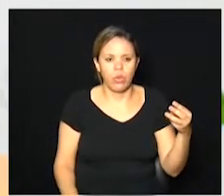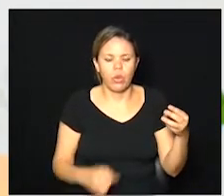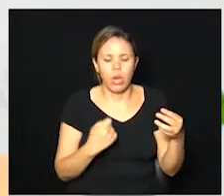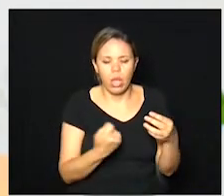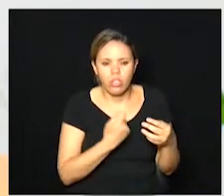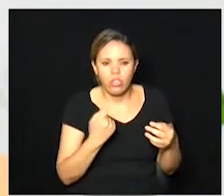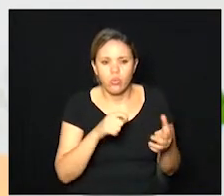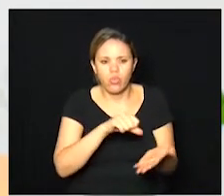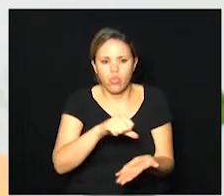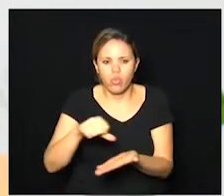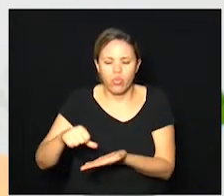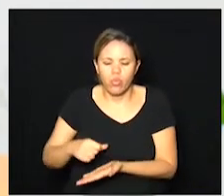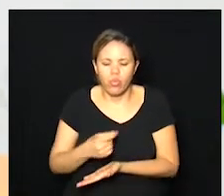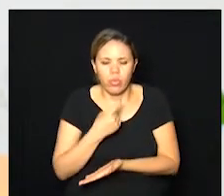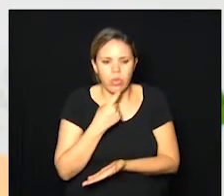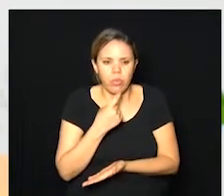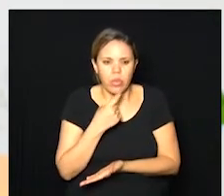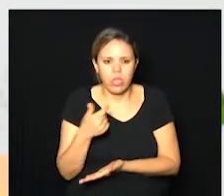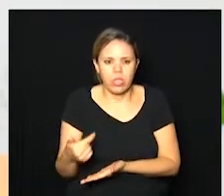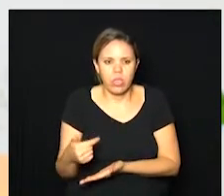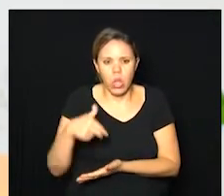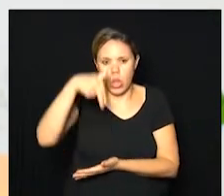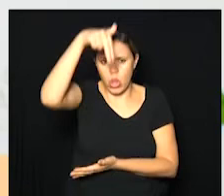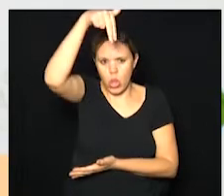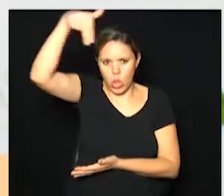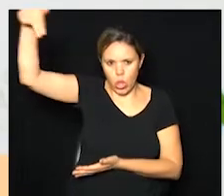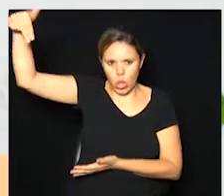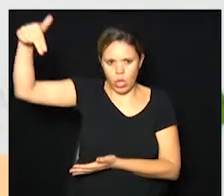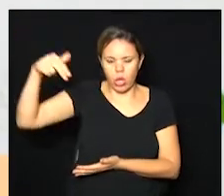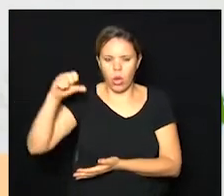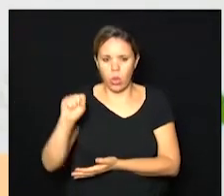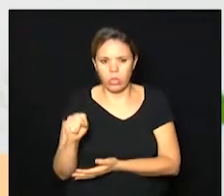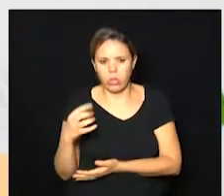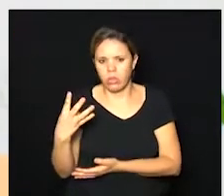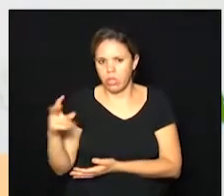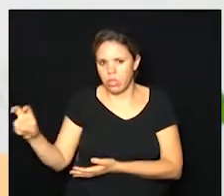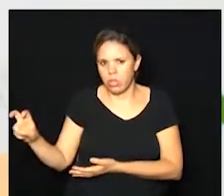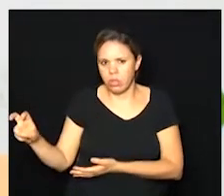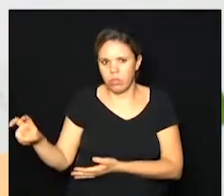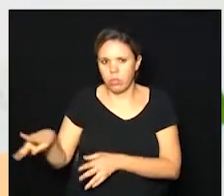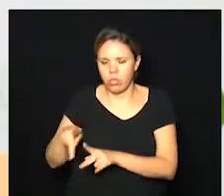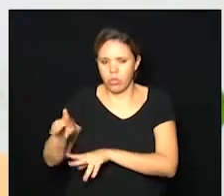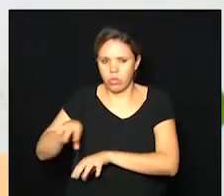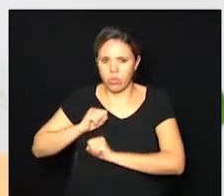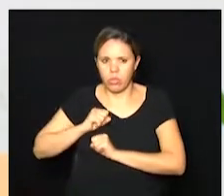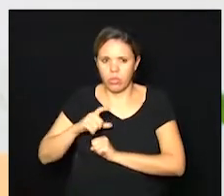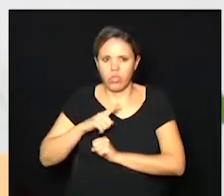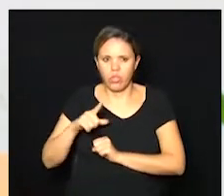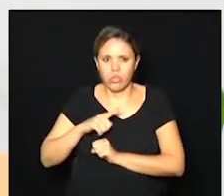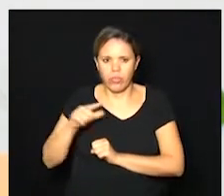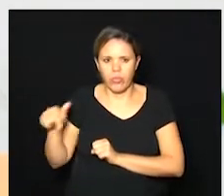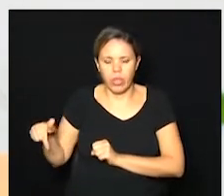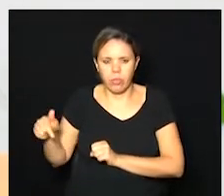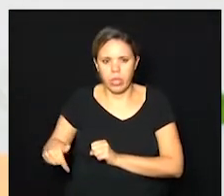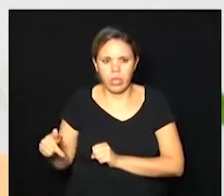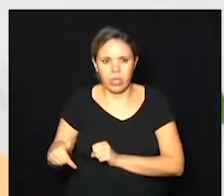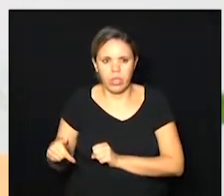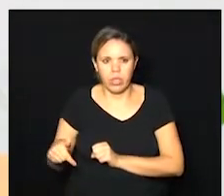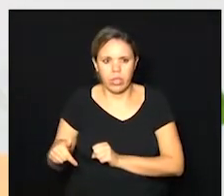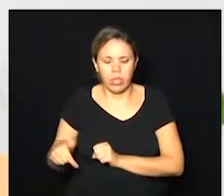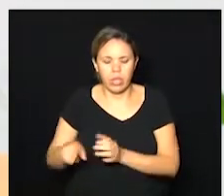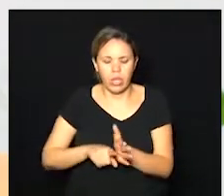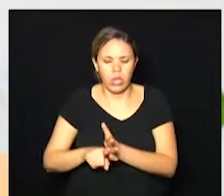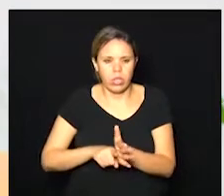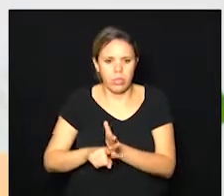sul tem segundo lugar a noroeste 845 então nós tivemos aqui na nossa